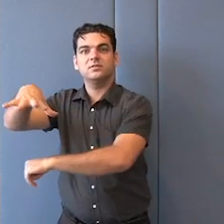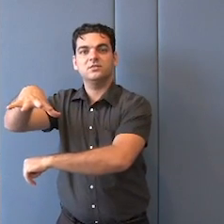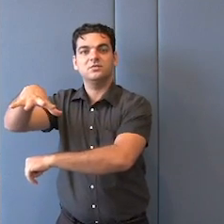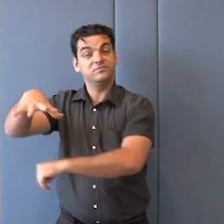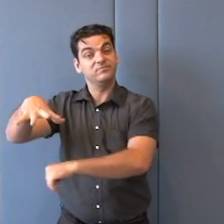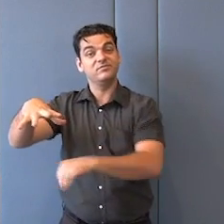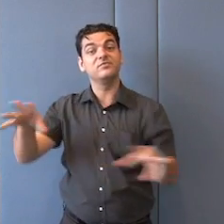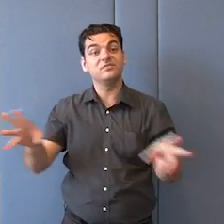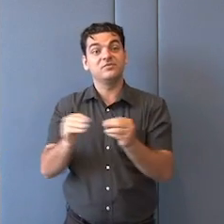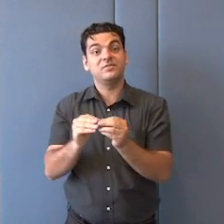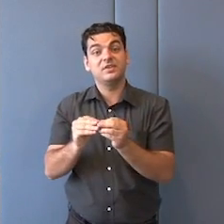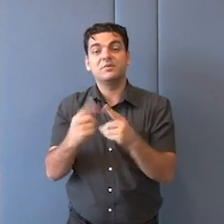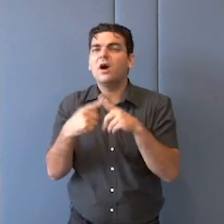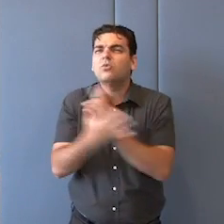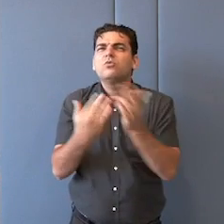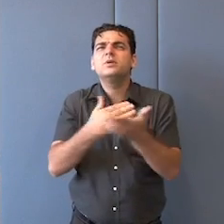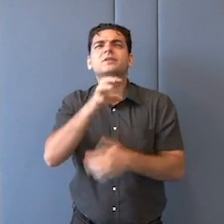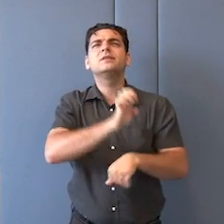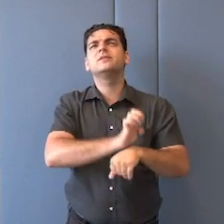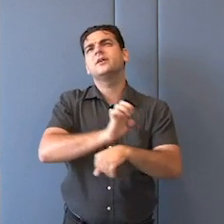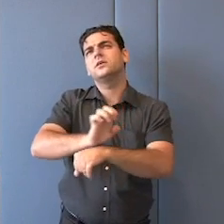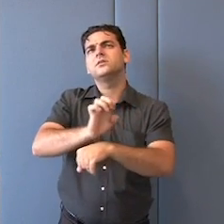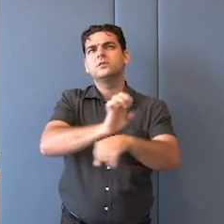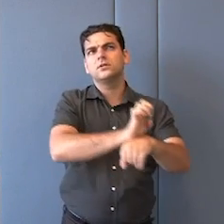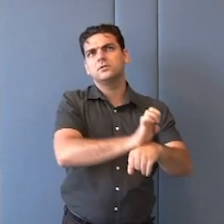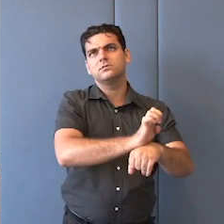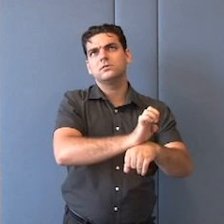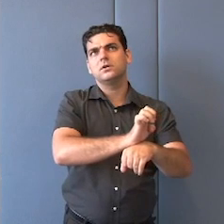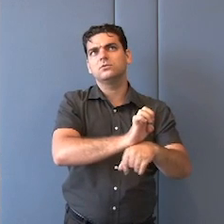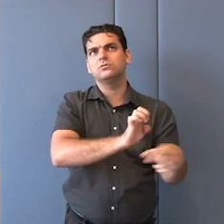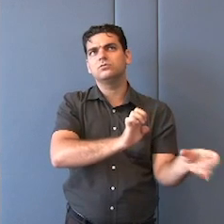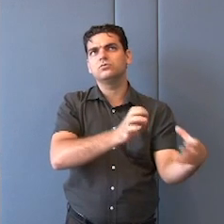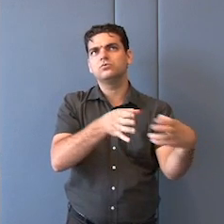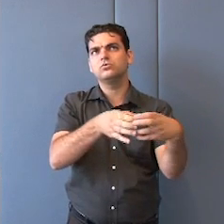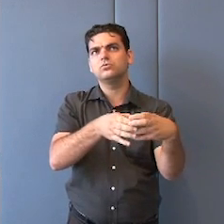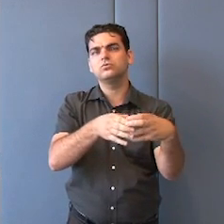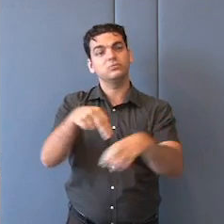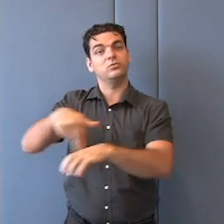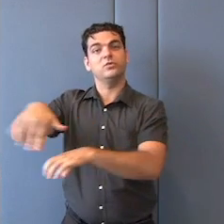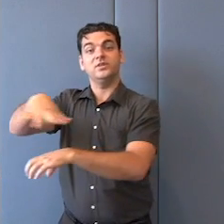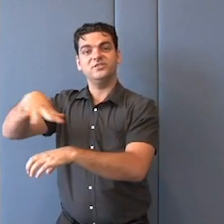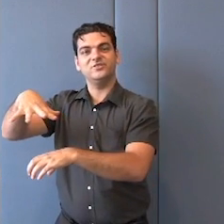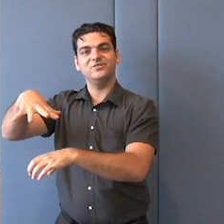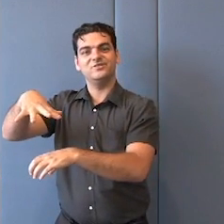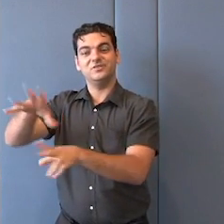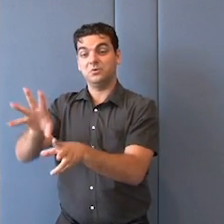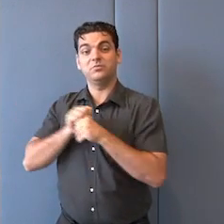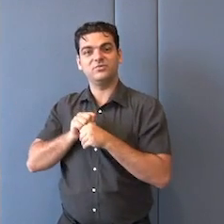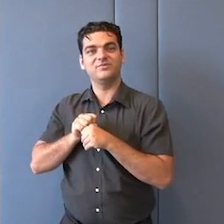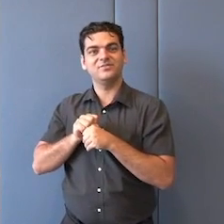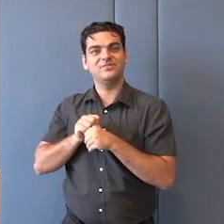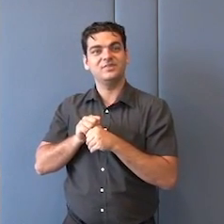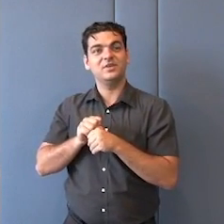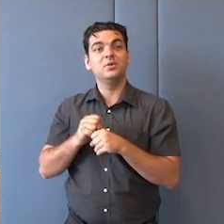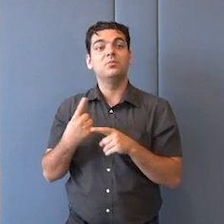A começa a falar sempre de Estado-nação, quando quer falar de nação. Também já escrevi sobre isso, que é interessante, o Estado,